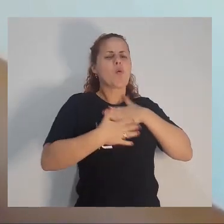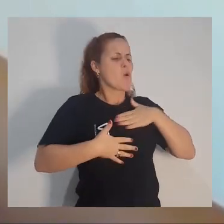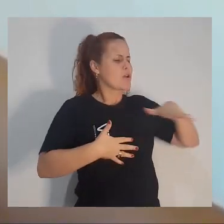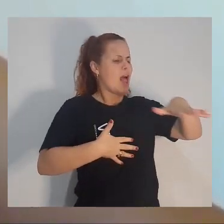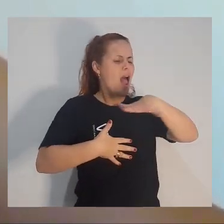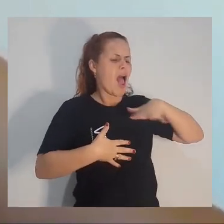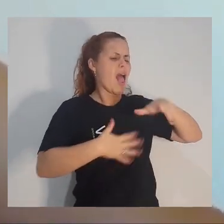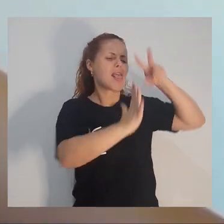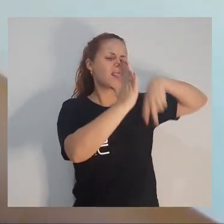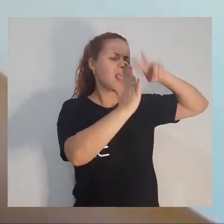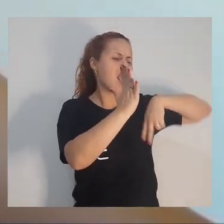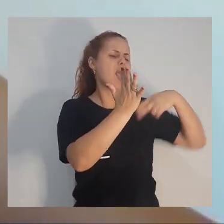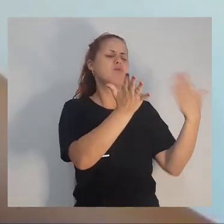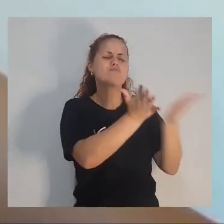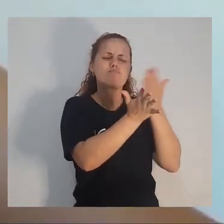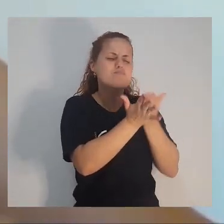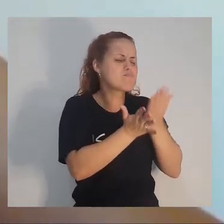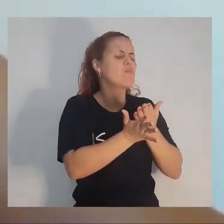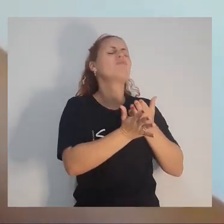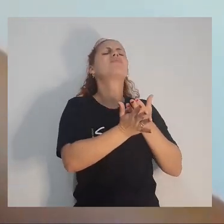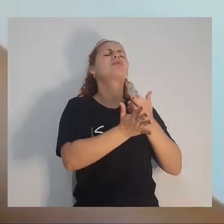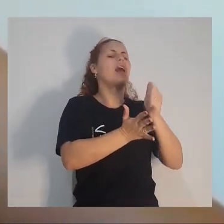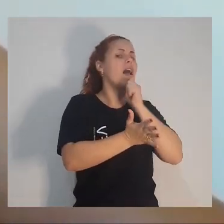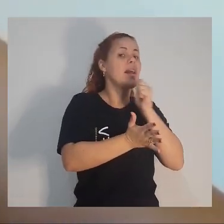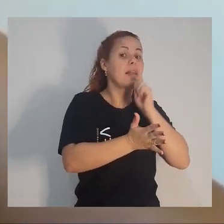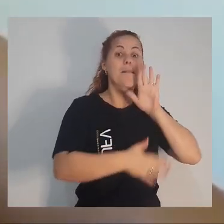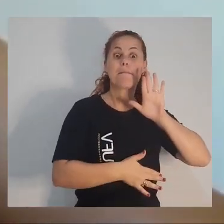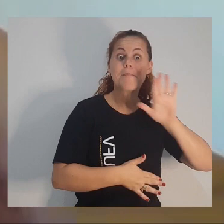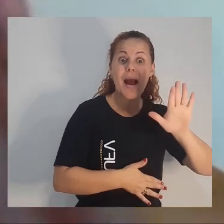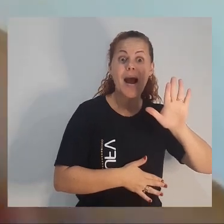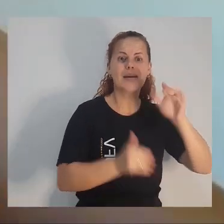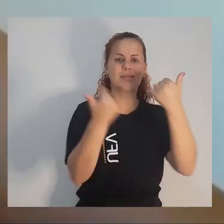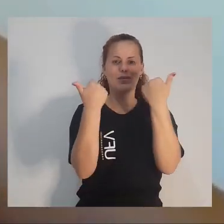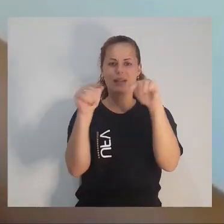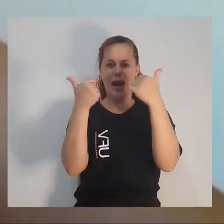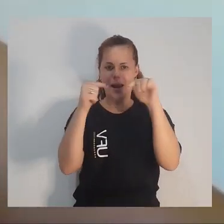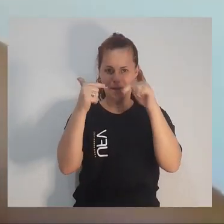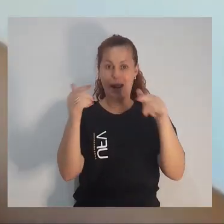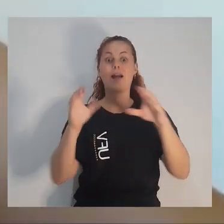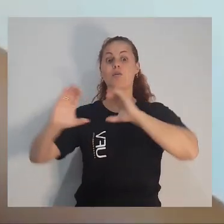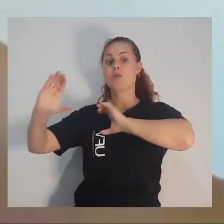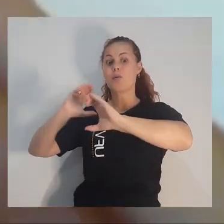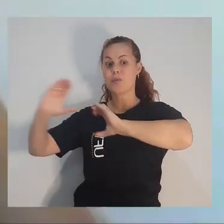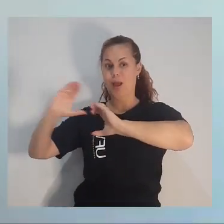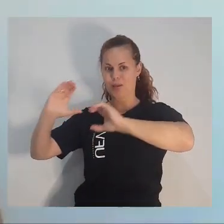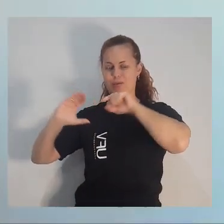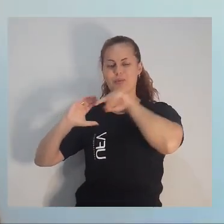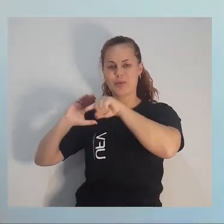área, leio muito sobre ainda, mas que eu trabalho tanto enquanto comunicadora,